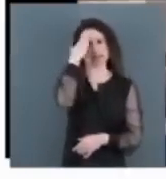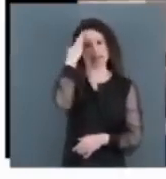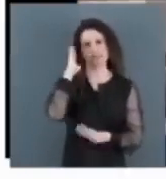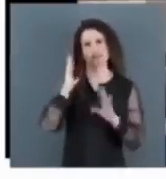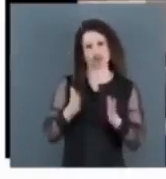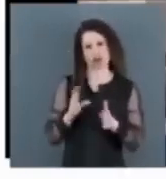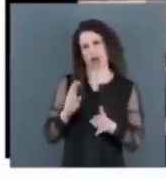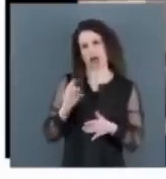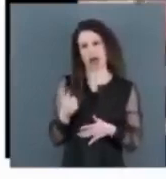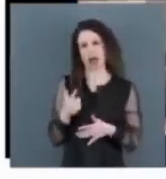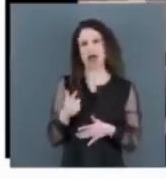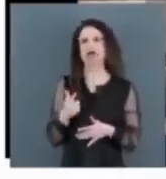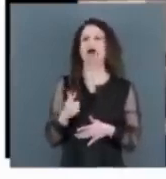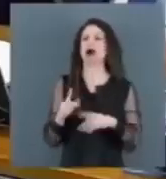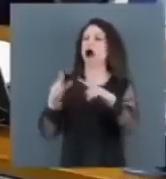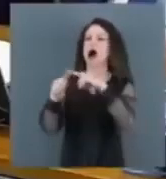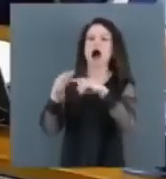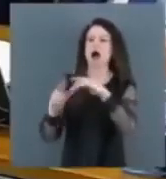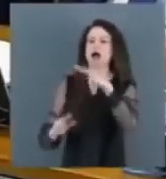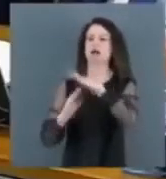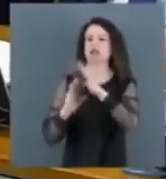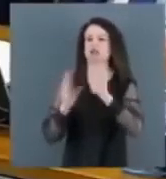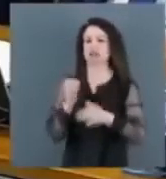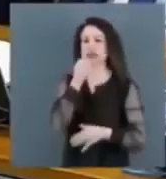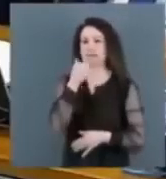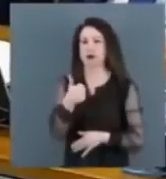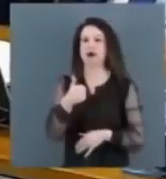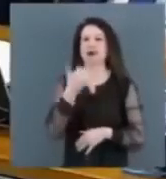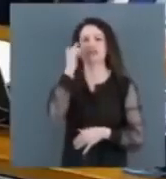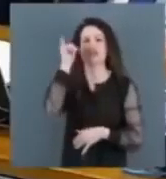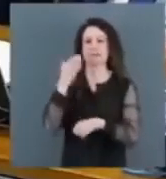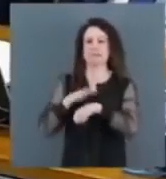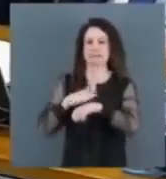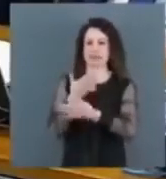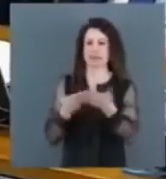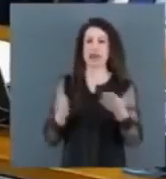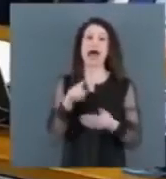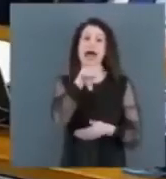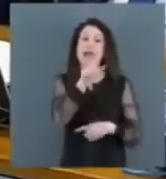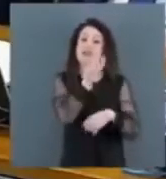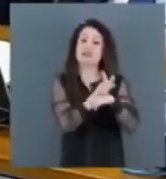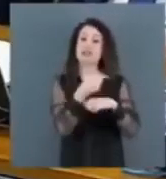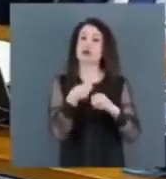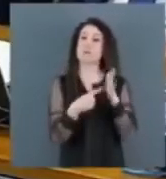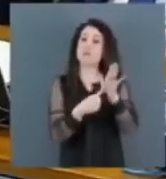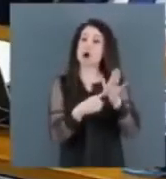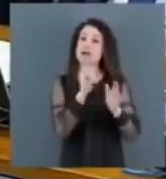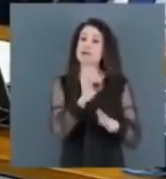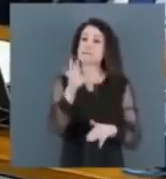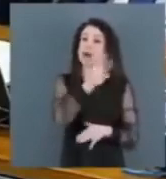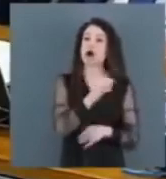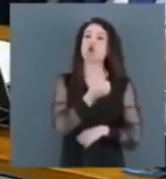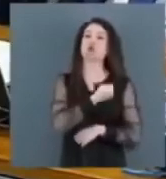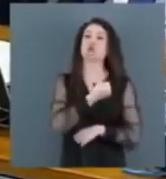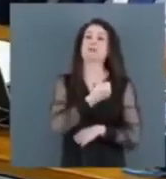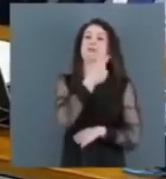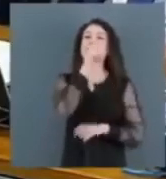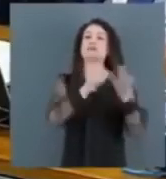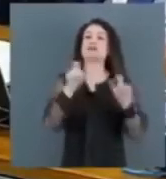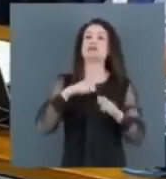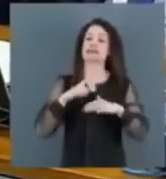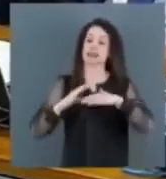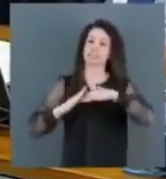Pronto, tá bom. Para fazer um presenteio. Eu não era nem esse vídeo aqui, porque eu mostrava a imagem do número de pessoas que estavam subindo a rampa.